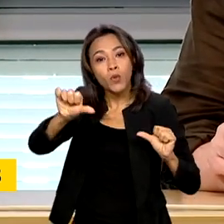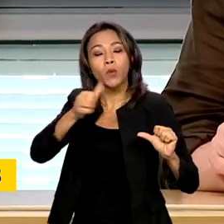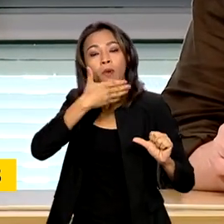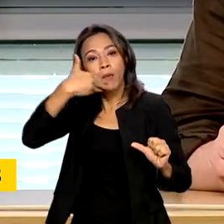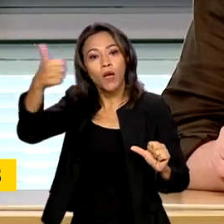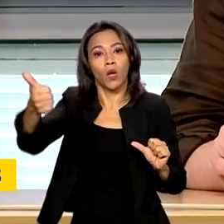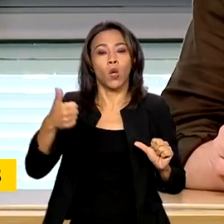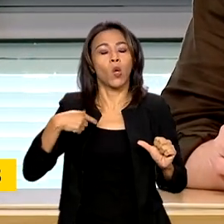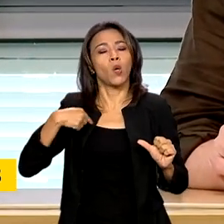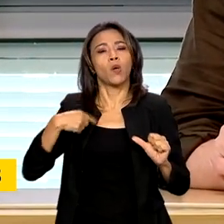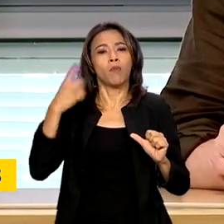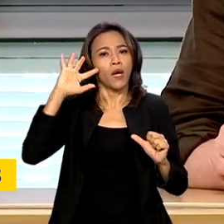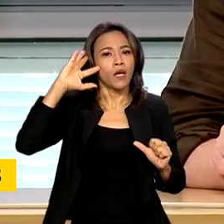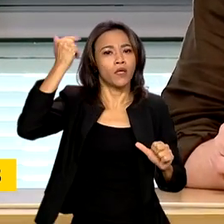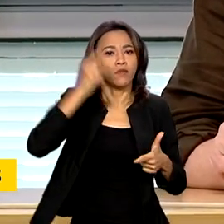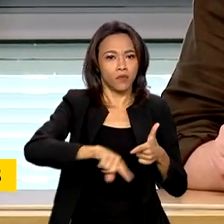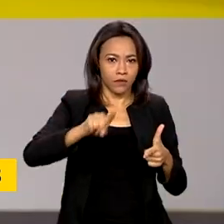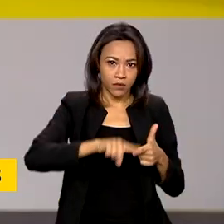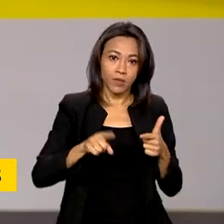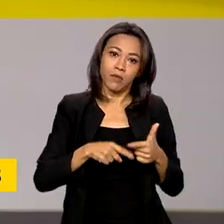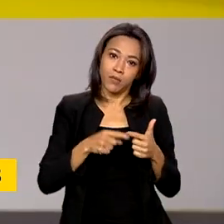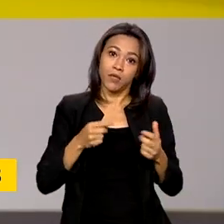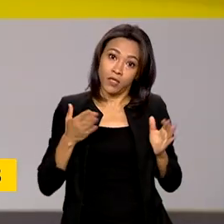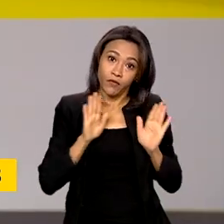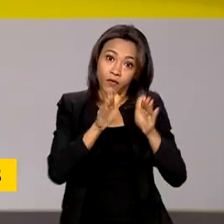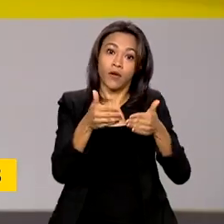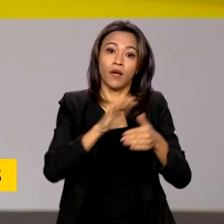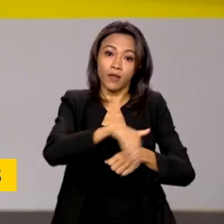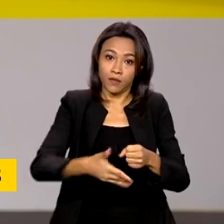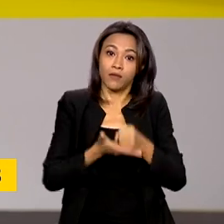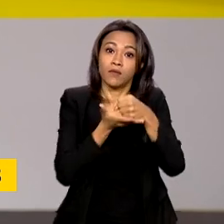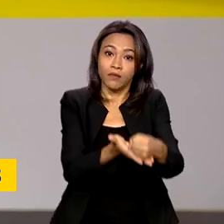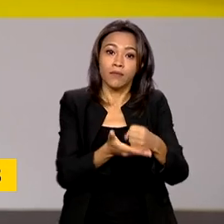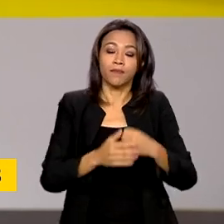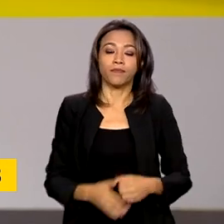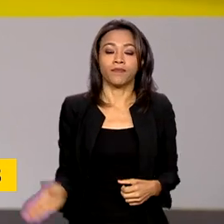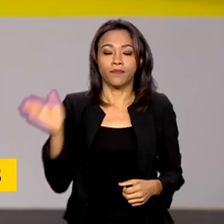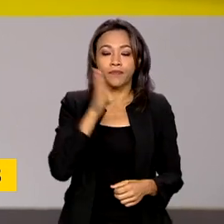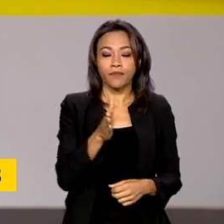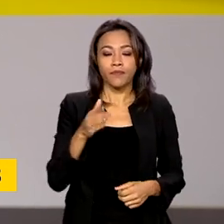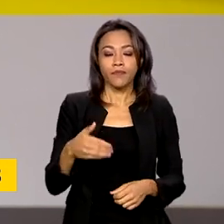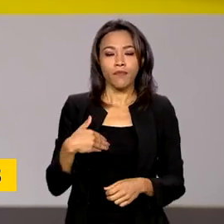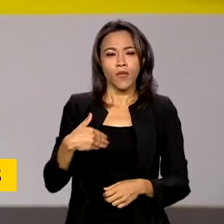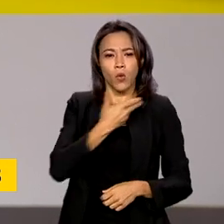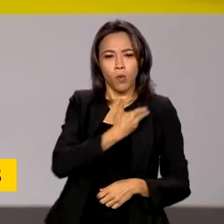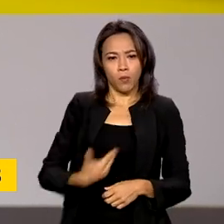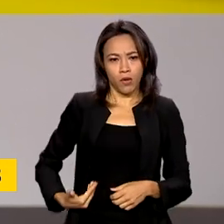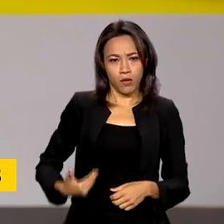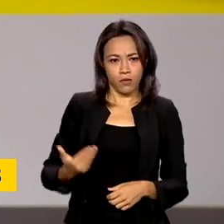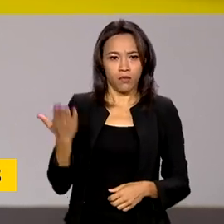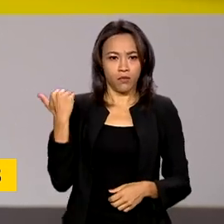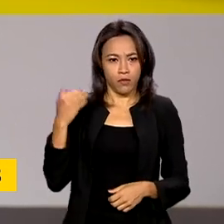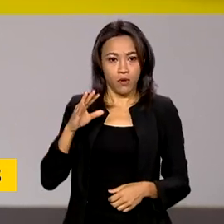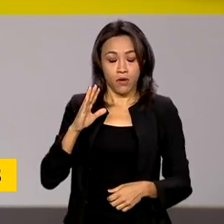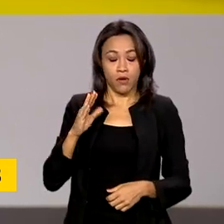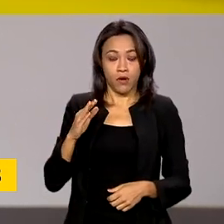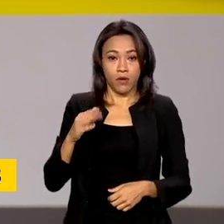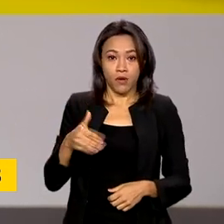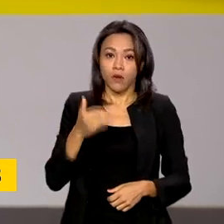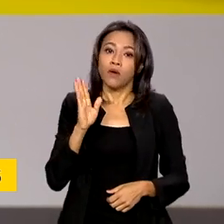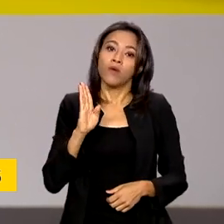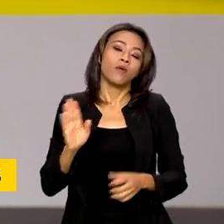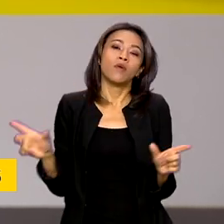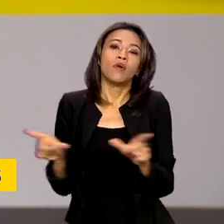climática, mudou para uma economia sustentável. O BNDES já havia anunciado a liberação de 30 bilhões de